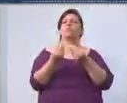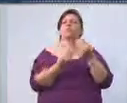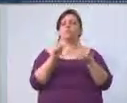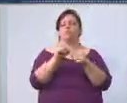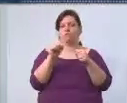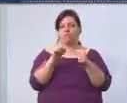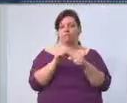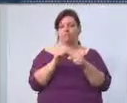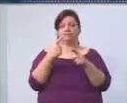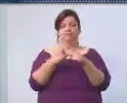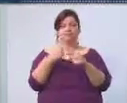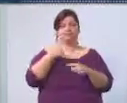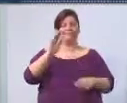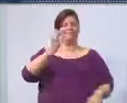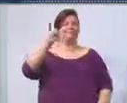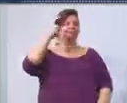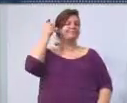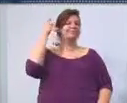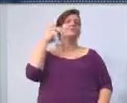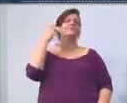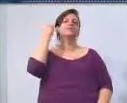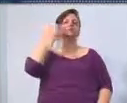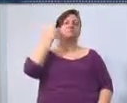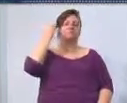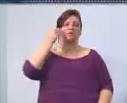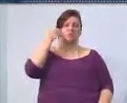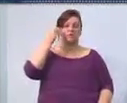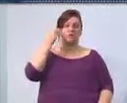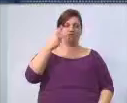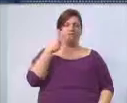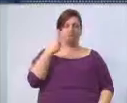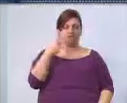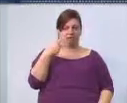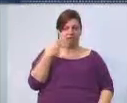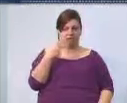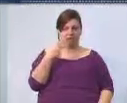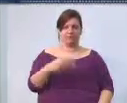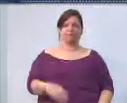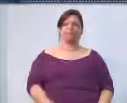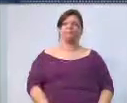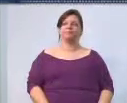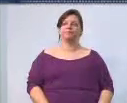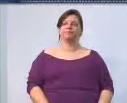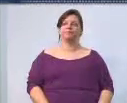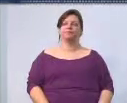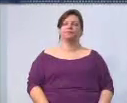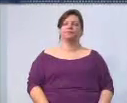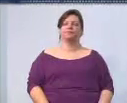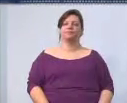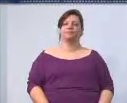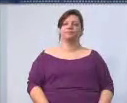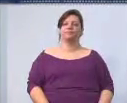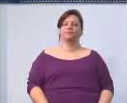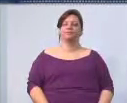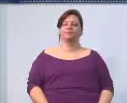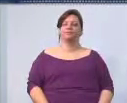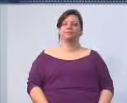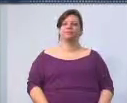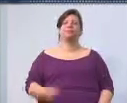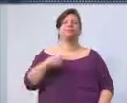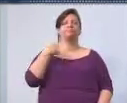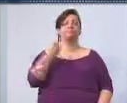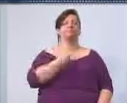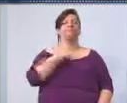eu já tive uma experiência de vereador como os senhores, e nós temos uma